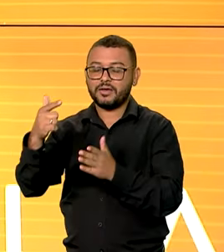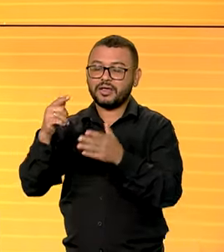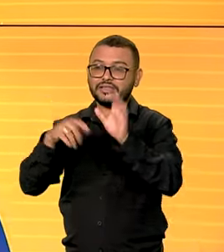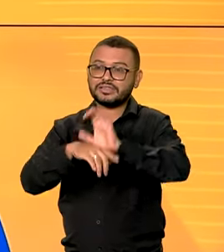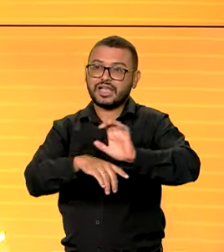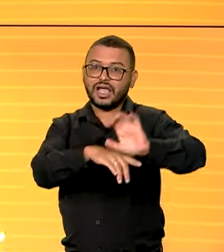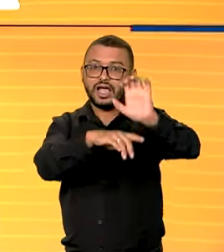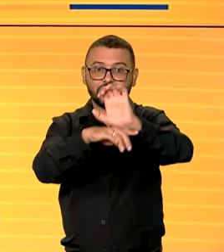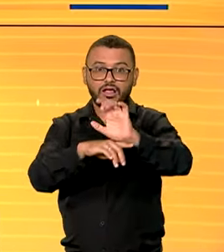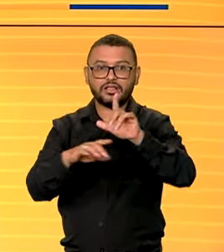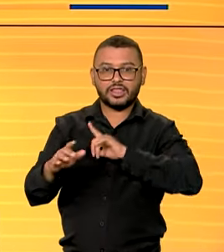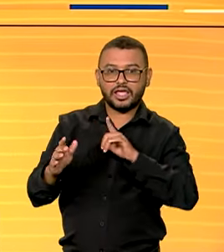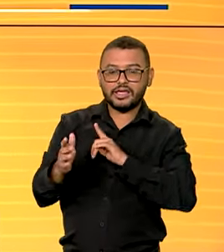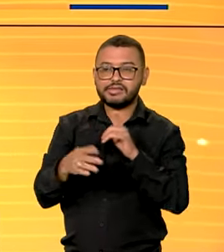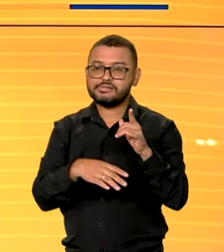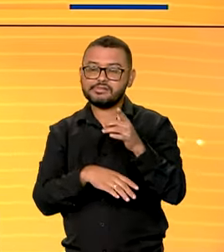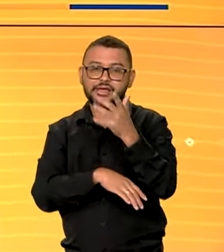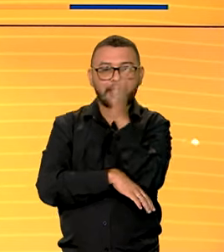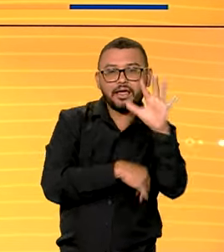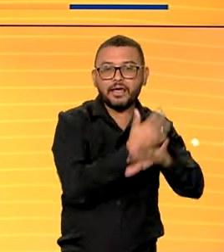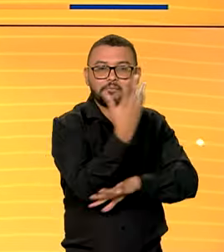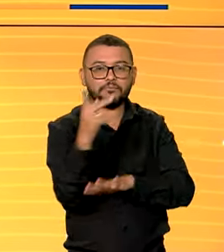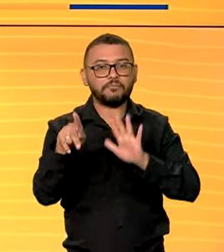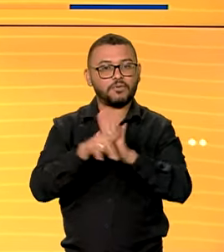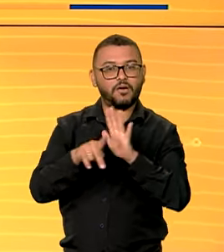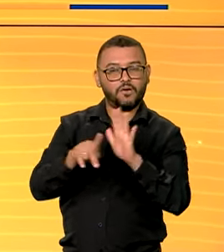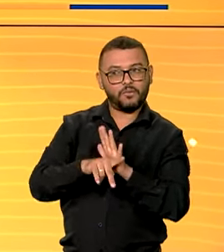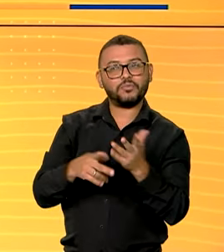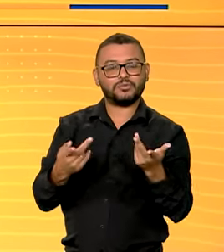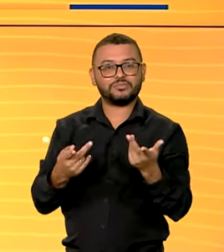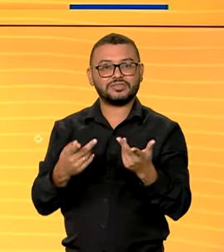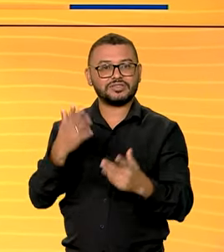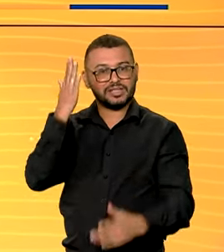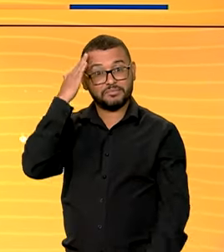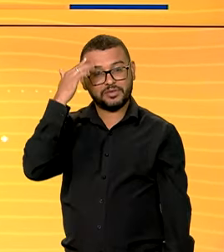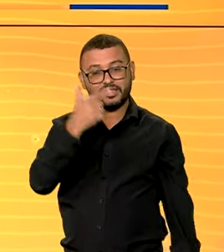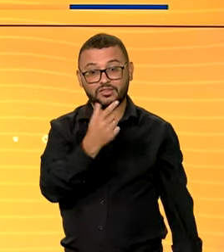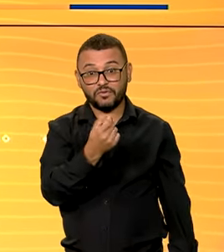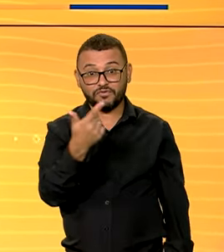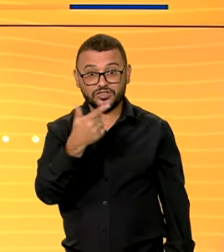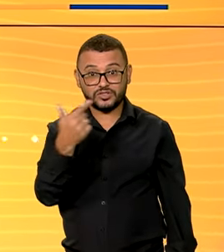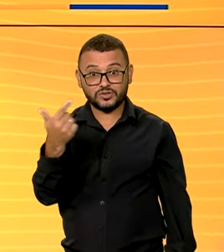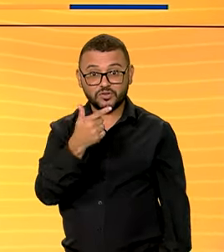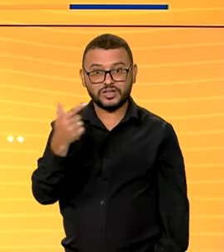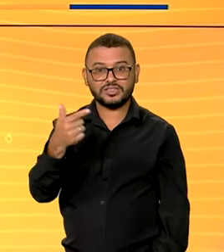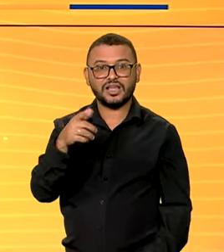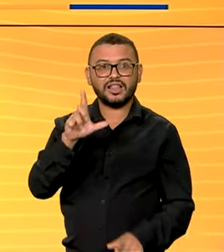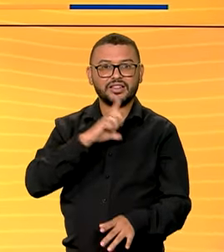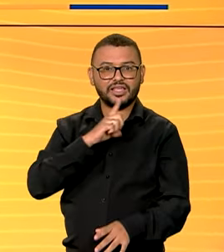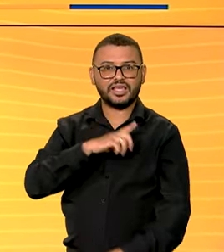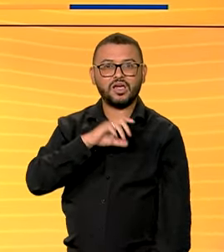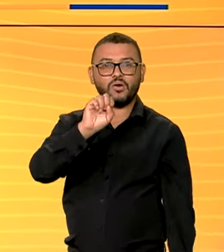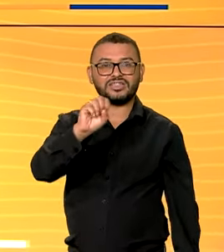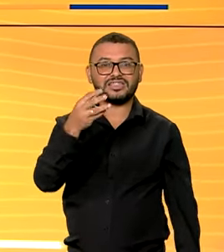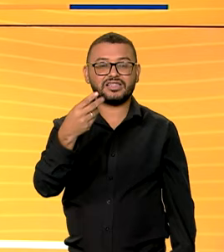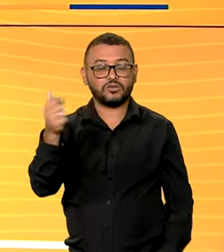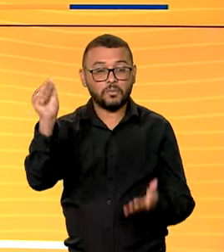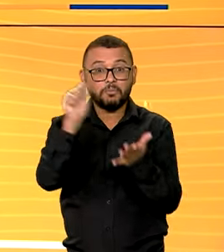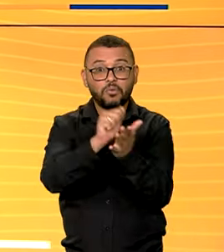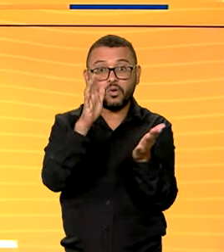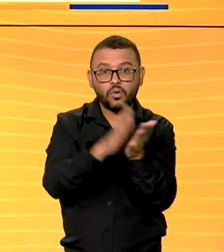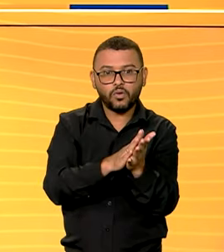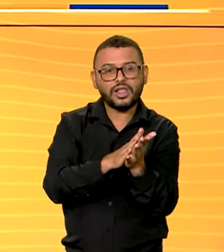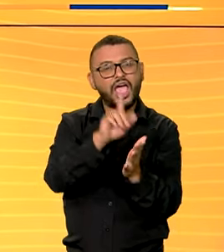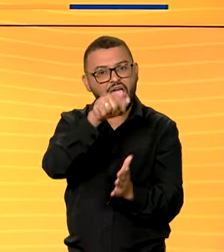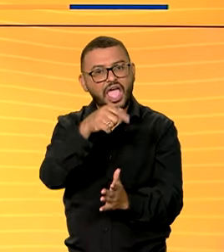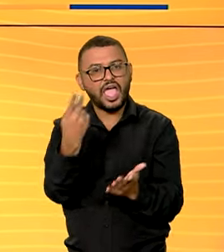estados que têm esse ecossistema. Em 2022, foram 832 autos de infração, um